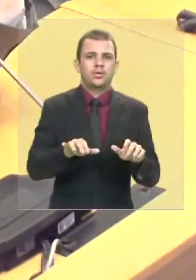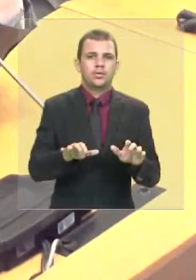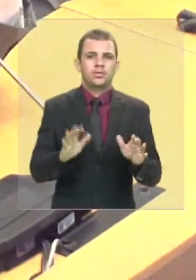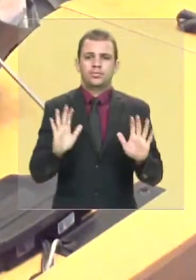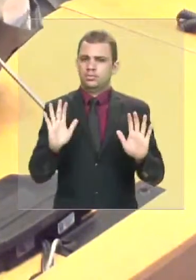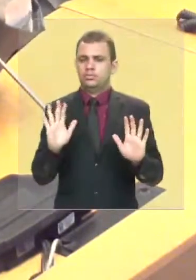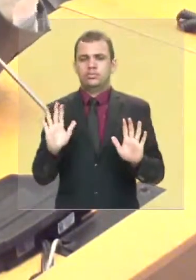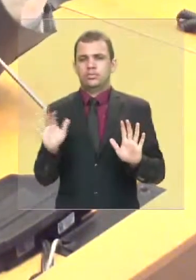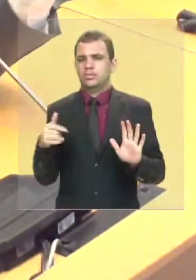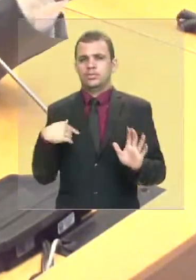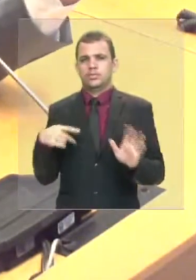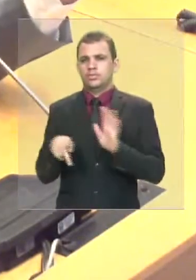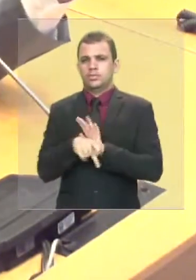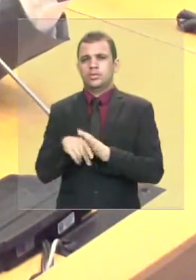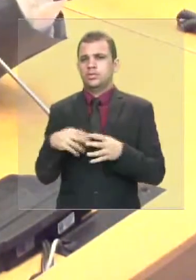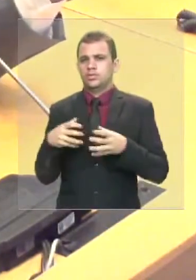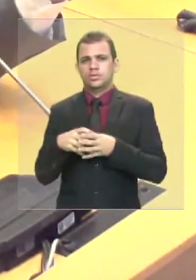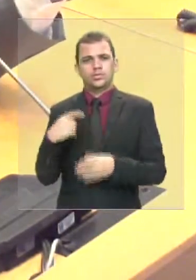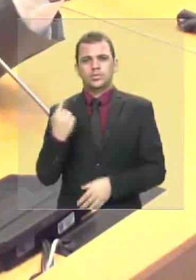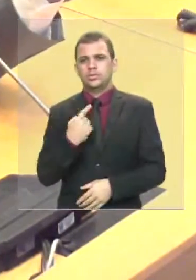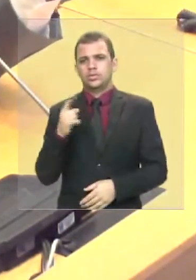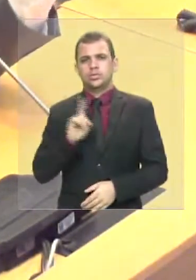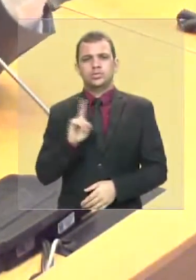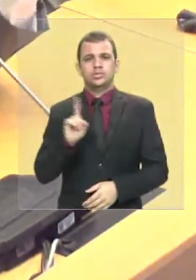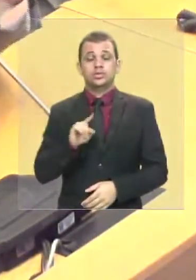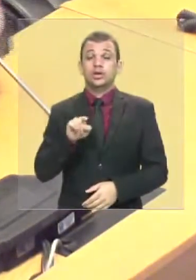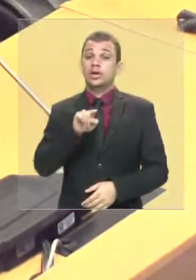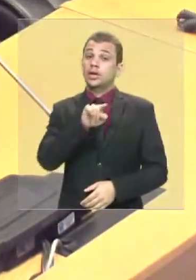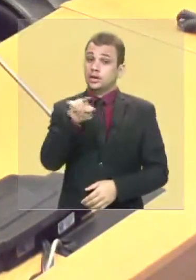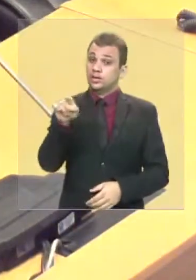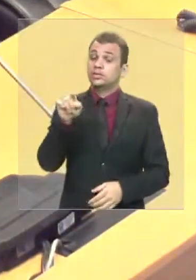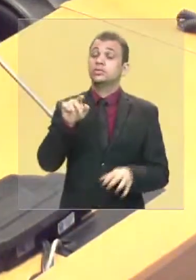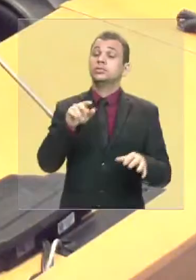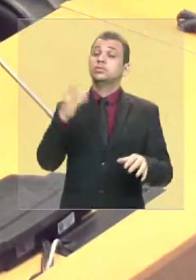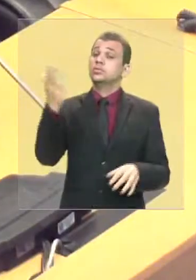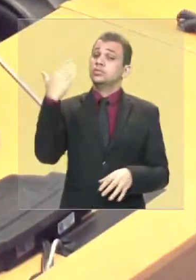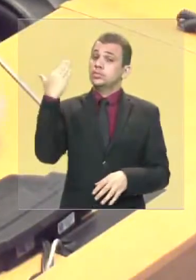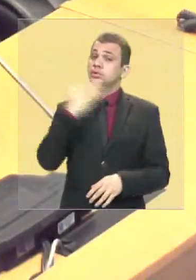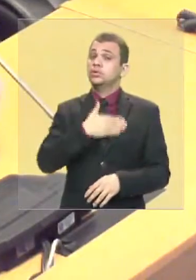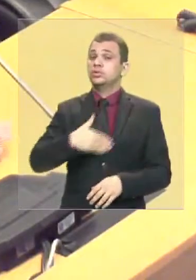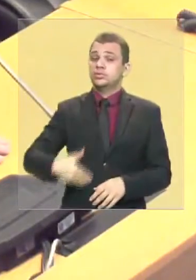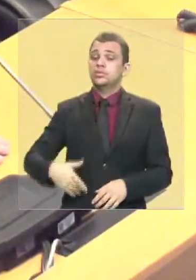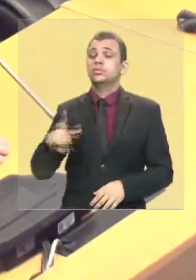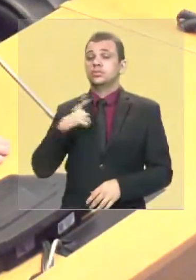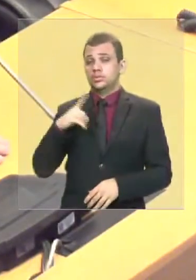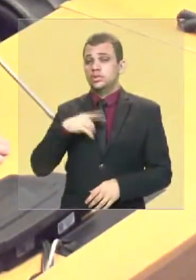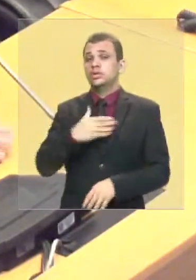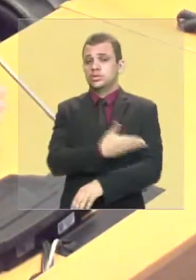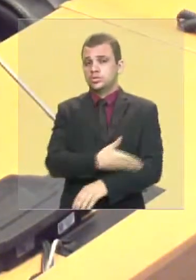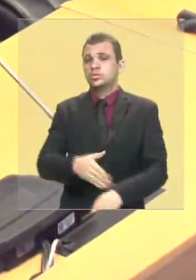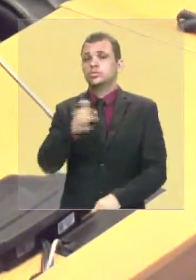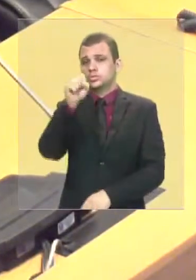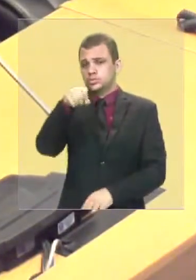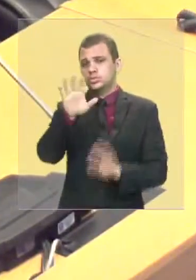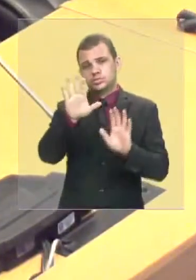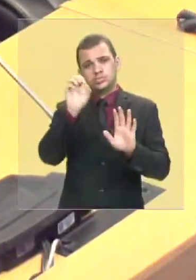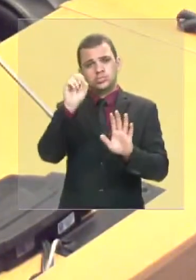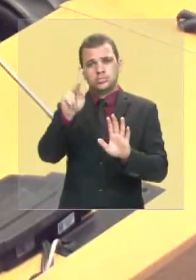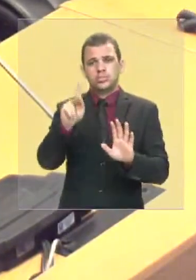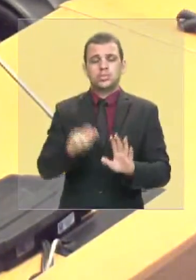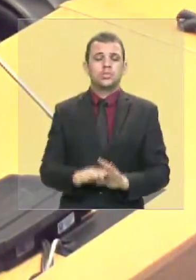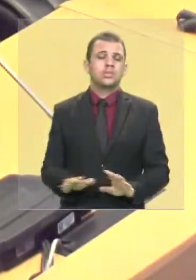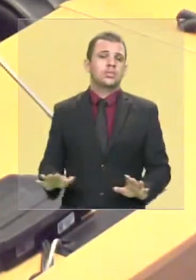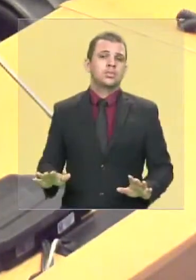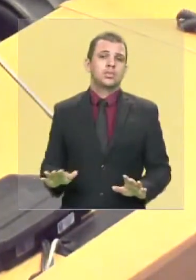grupo, não. E eles já fazem, isso eles faziam muito bem no governo passado. Tudo bem. Mas eu não toquei ainda no